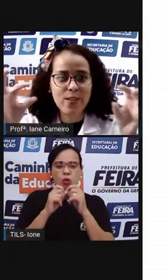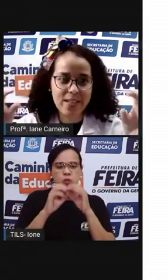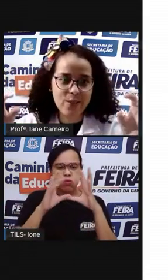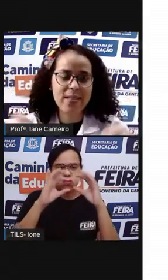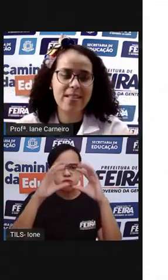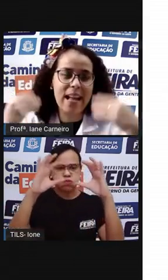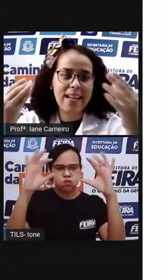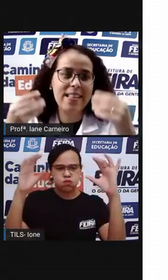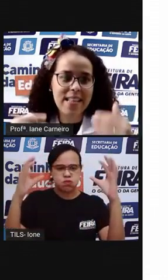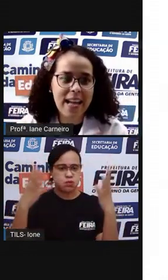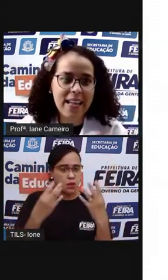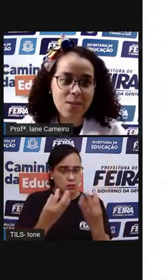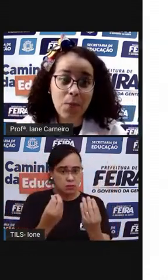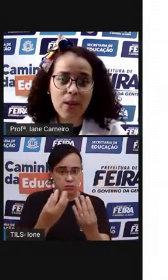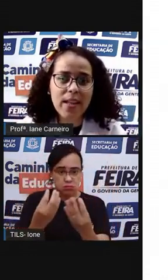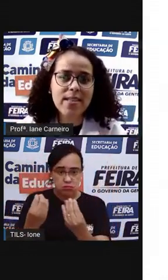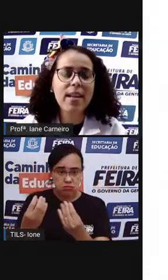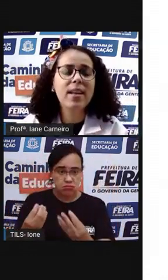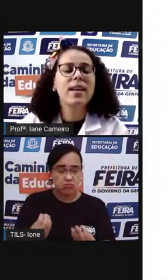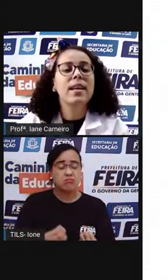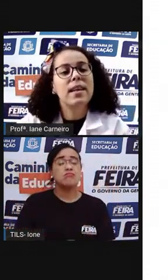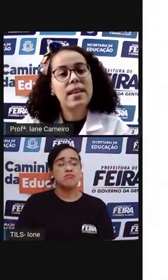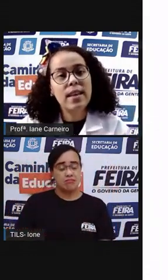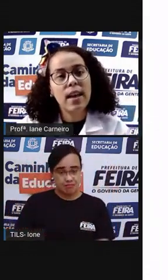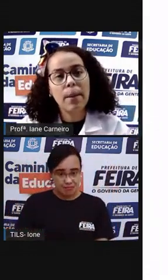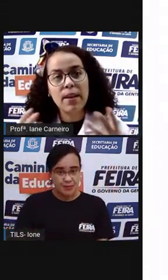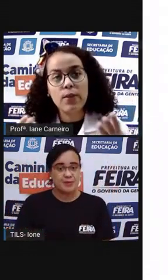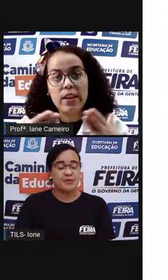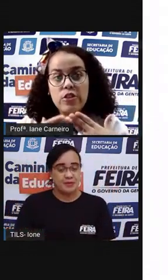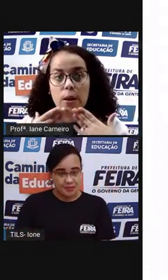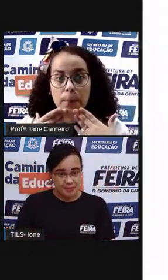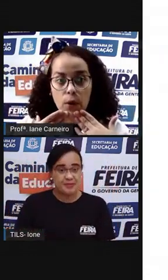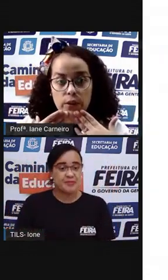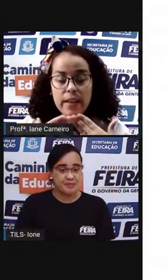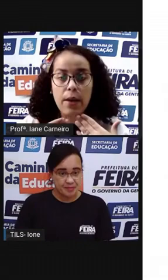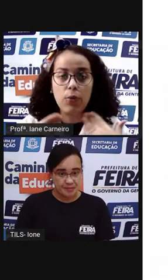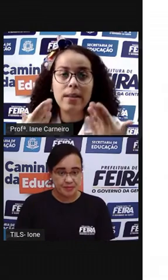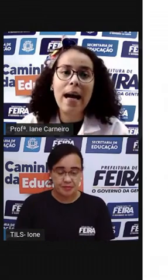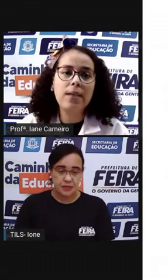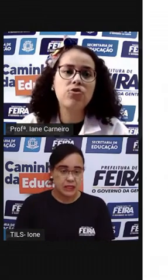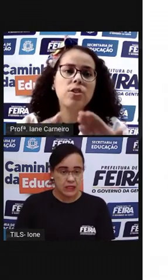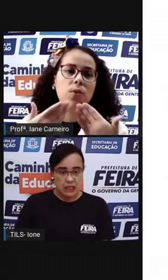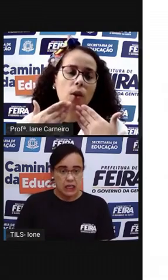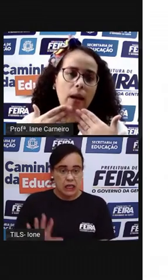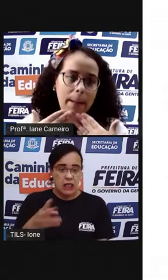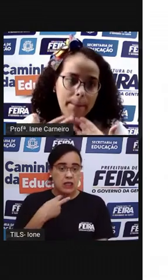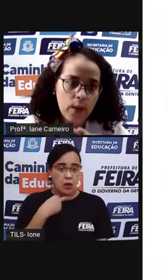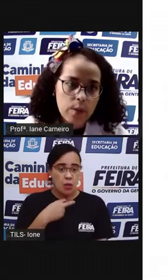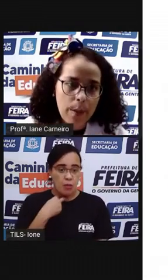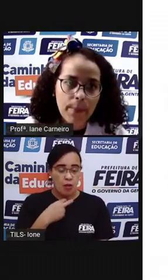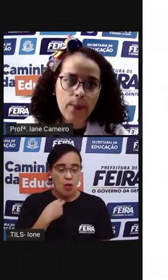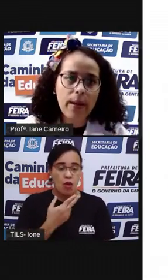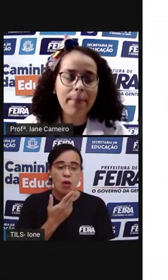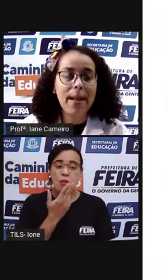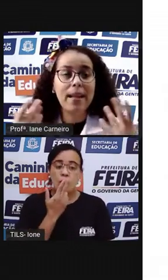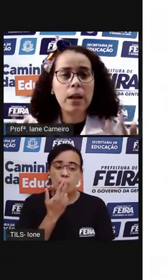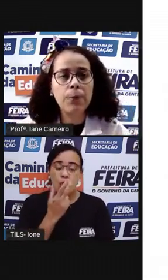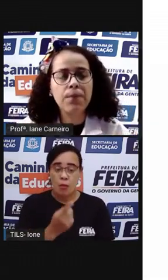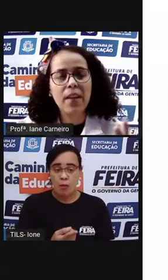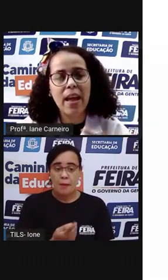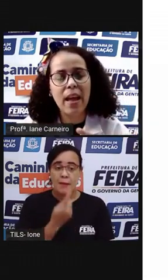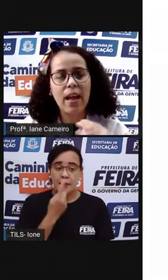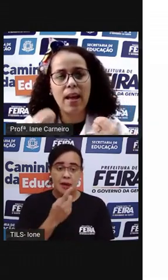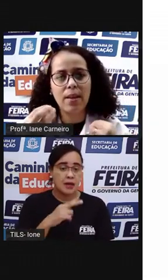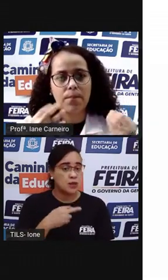circulozinhos, dali saem as bolhas, né? E lembrando que a gente não pode... tem que ter cuidado de não colocar a próxima boca para